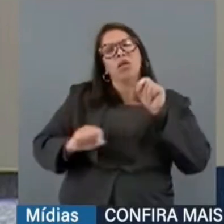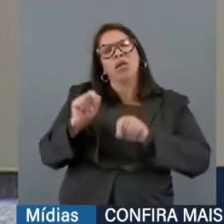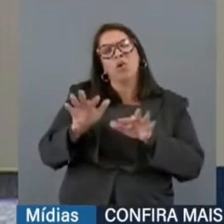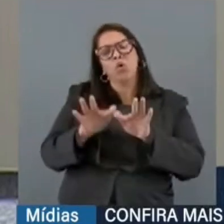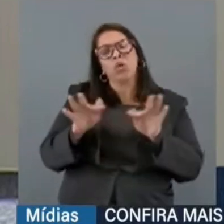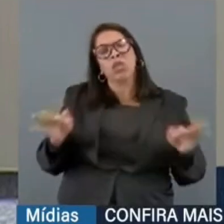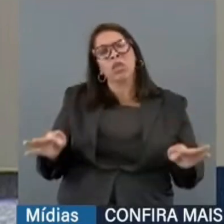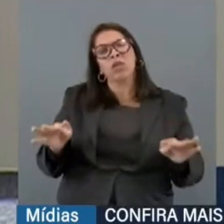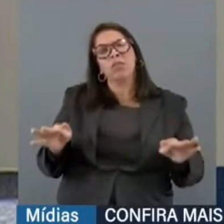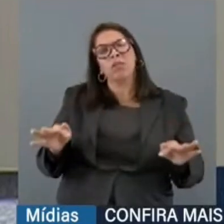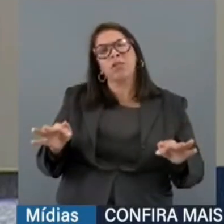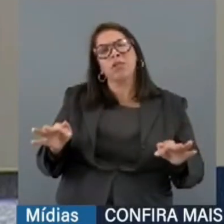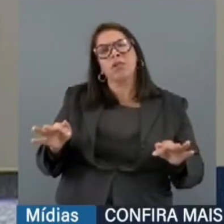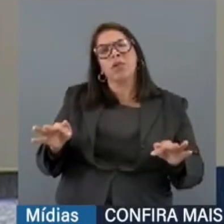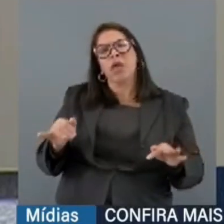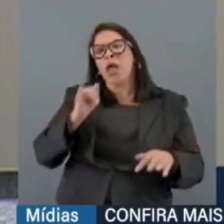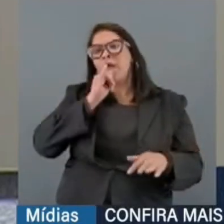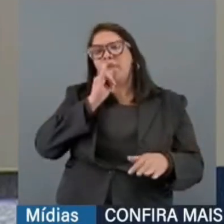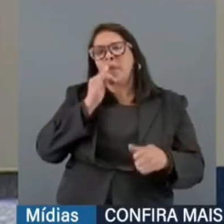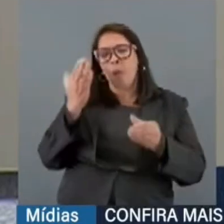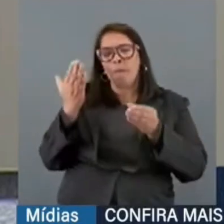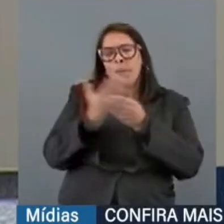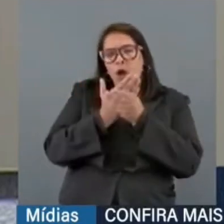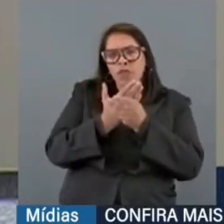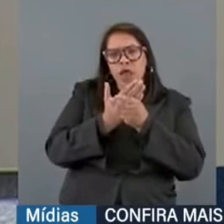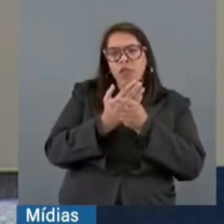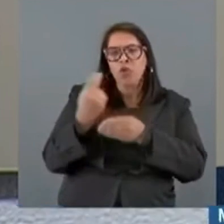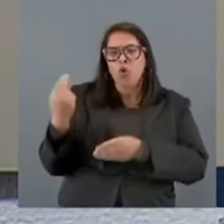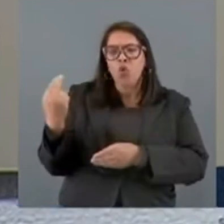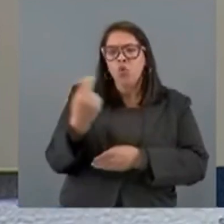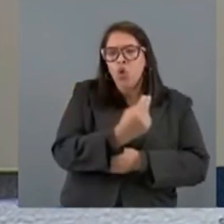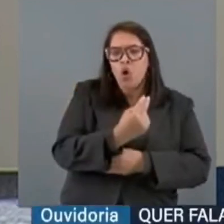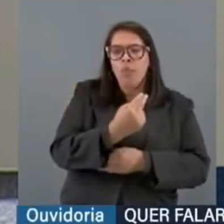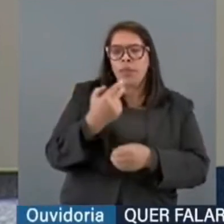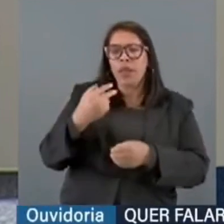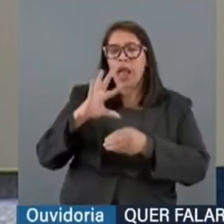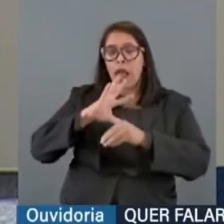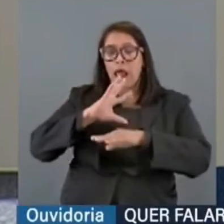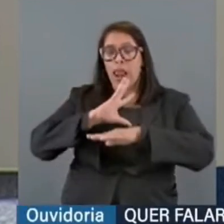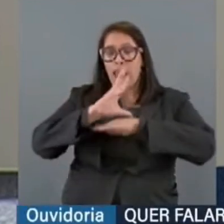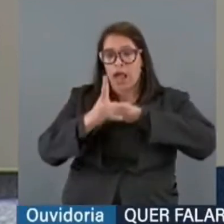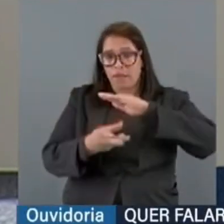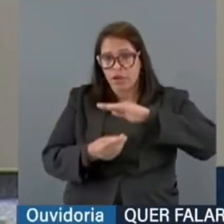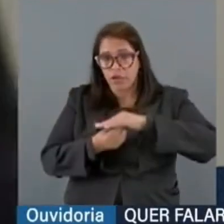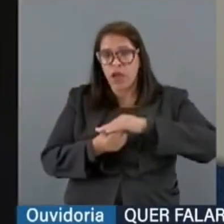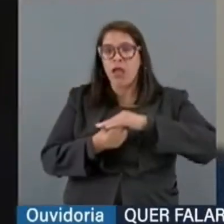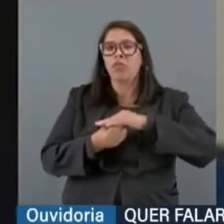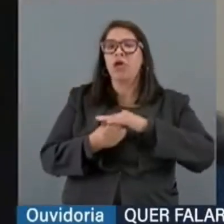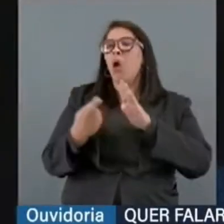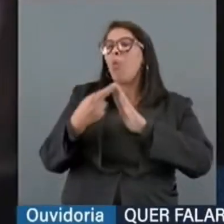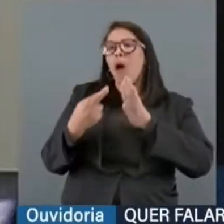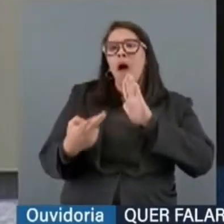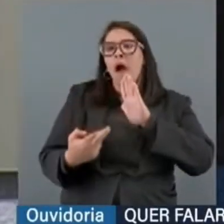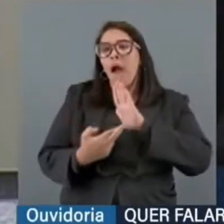simples fato de colocar uma etiqueta no processo, indicar um nome Lava Jato, isso possa ser um critério